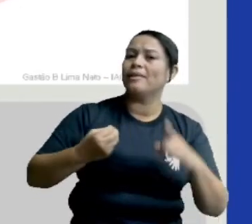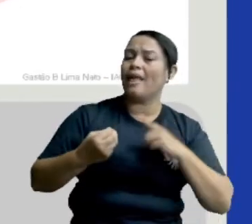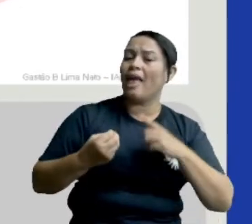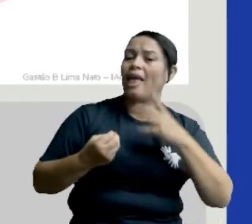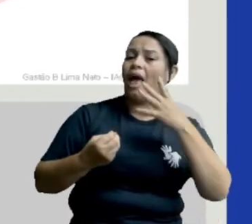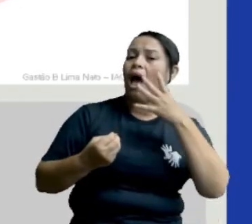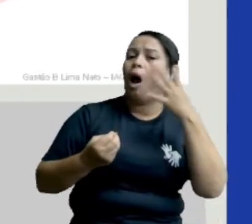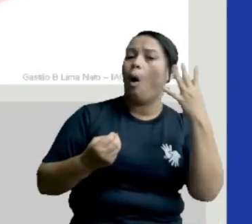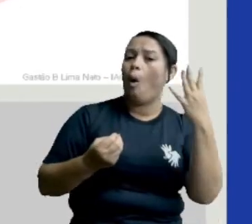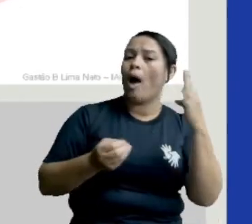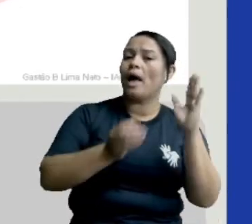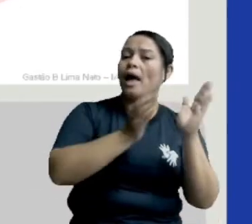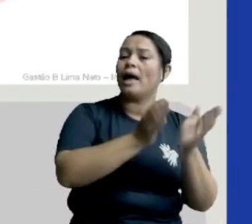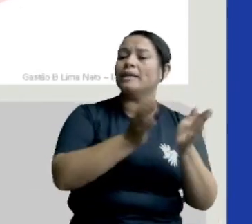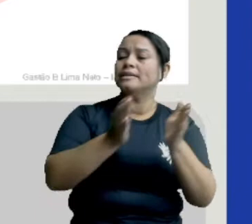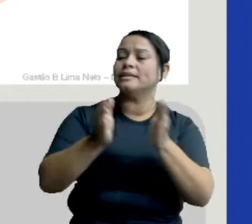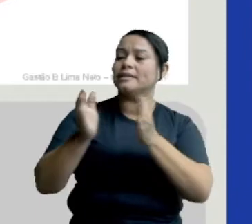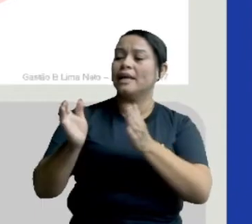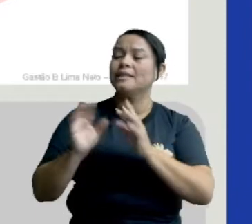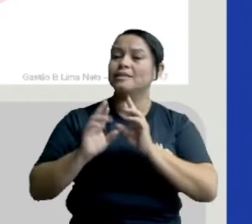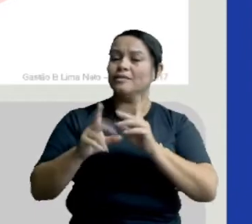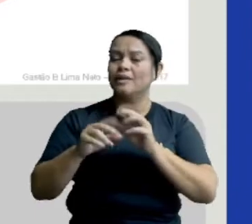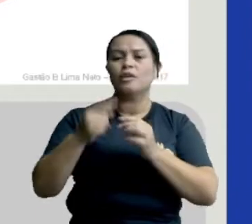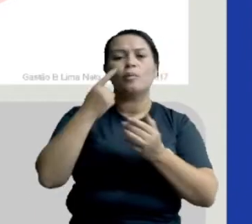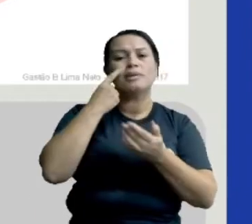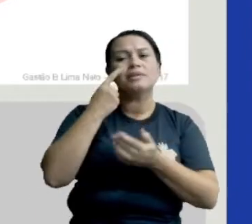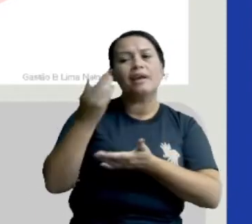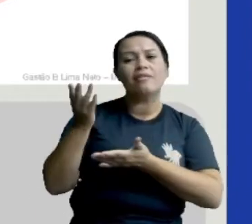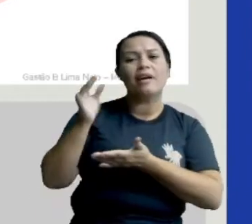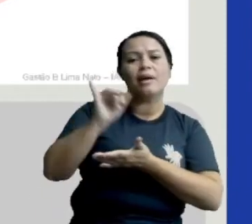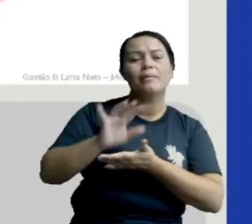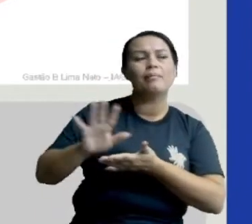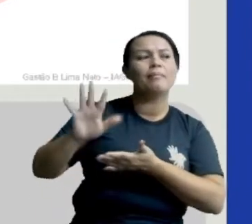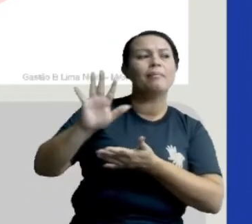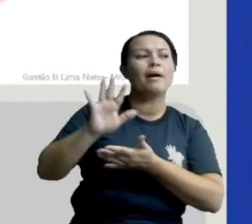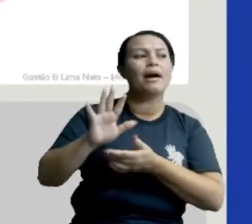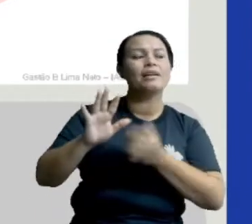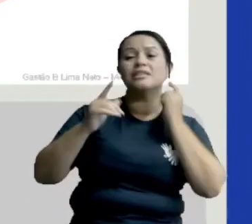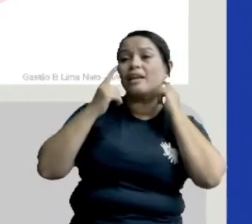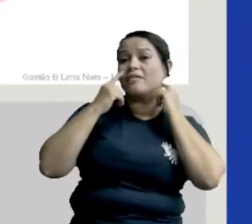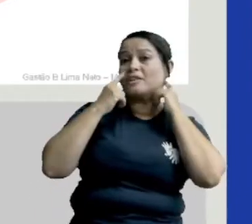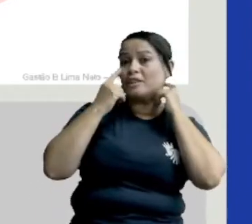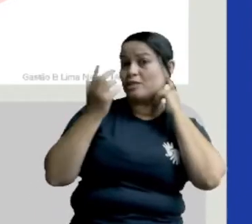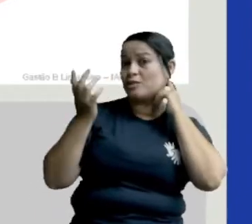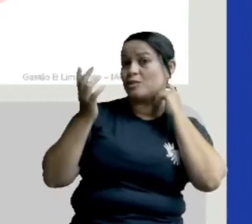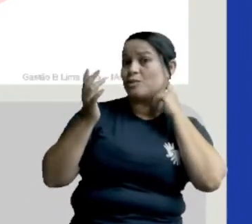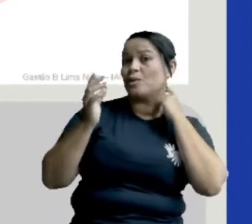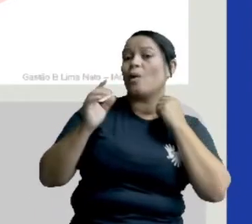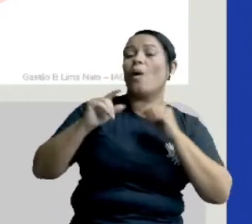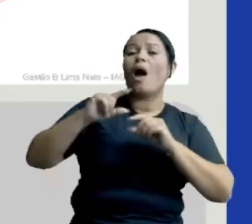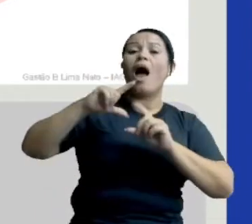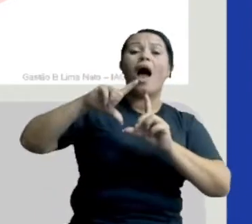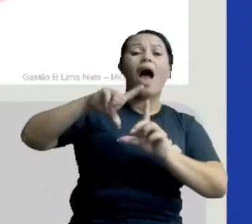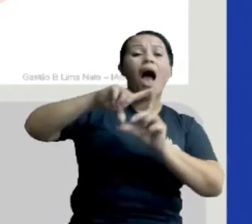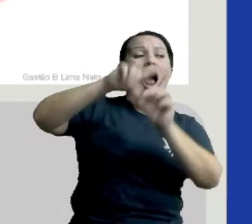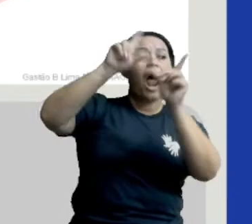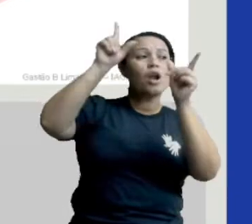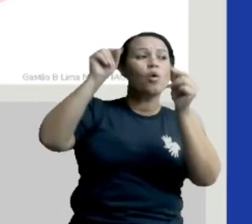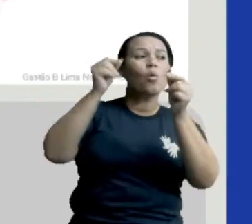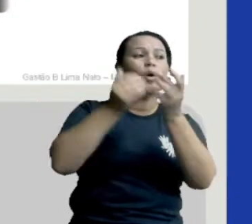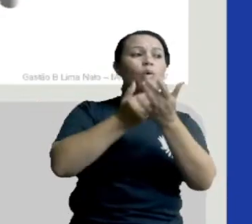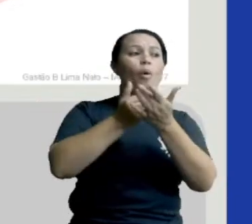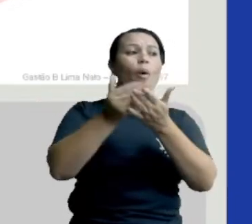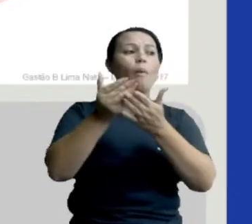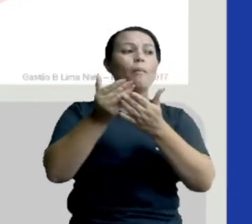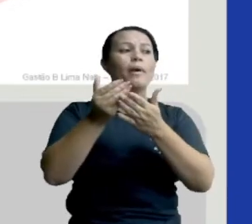Como vocês podem observar aí na imagem, certo? A Lua, no decorrer do mês, ela vai